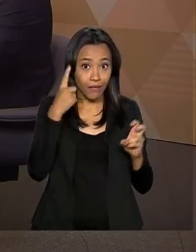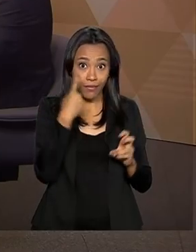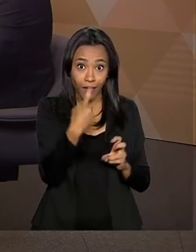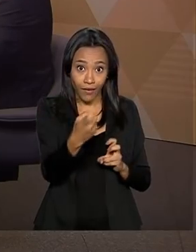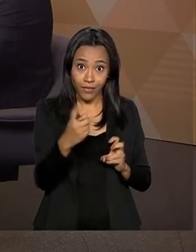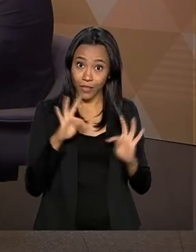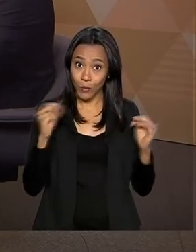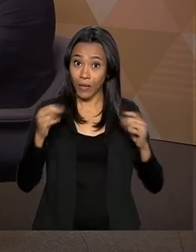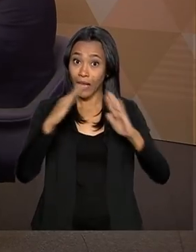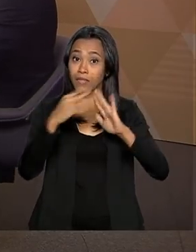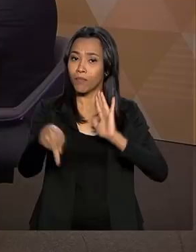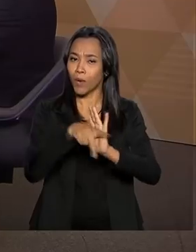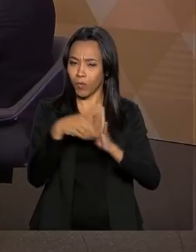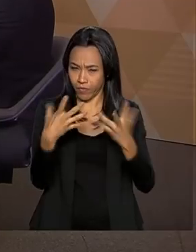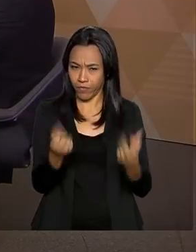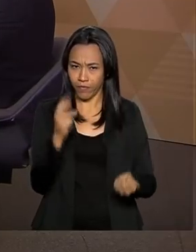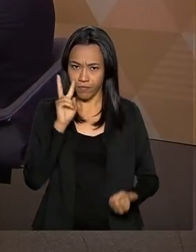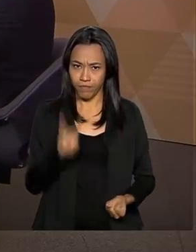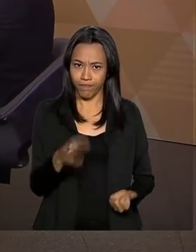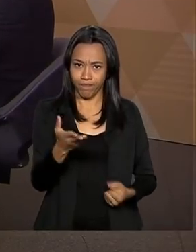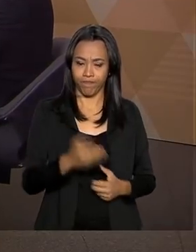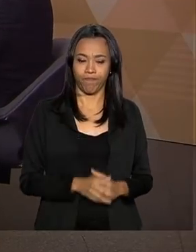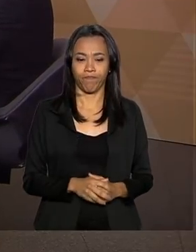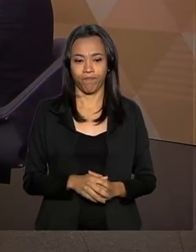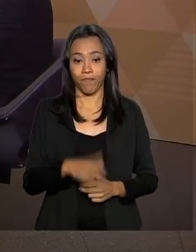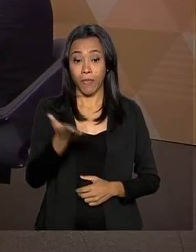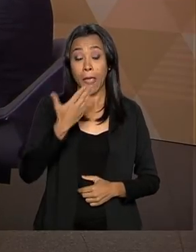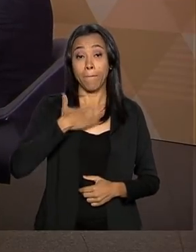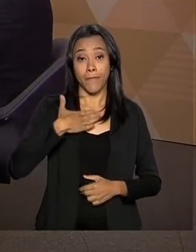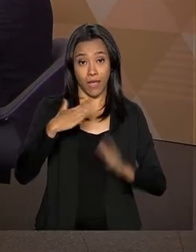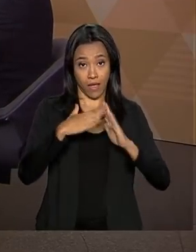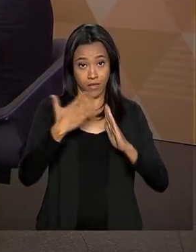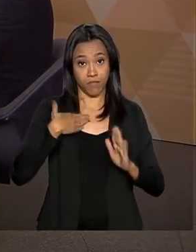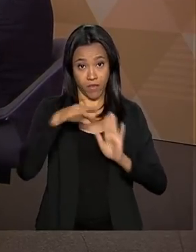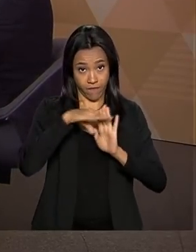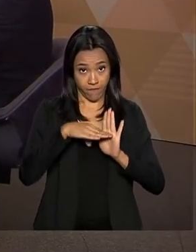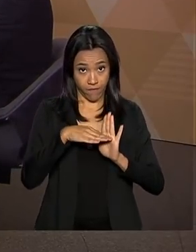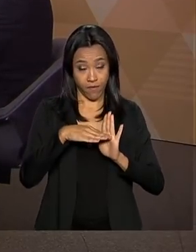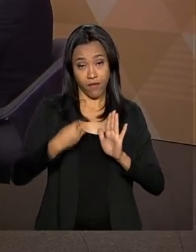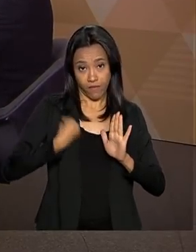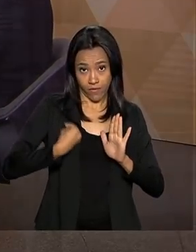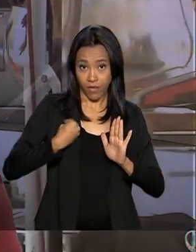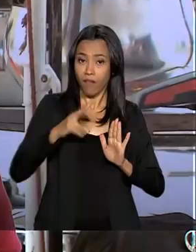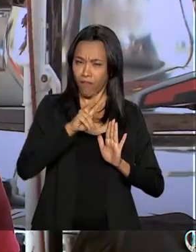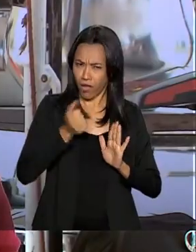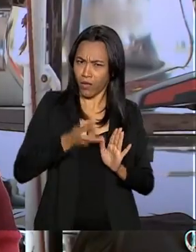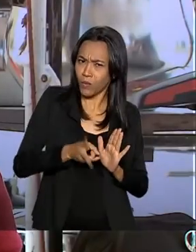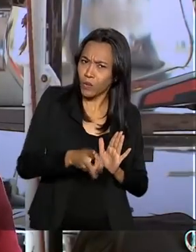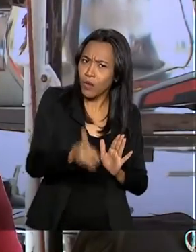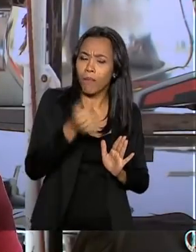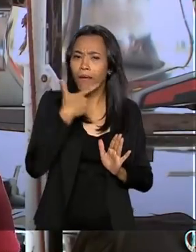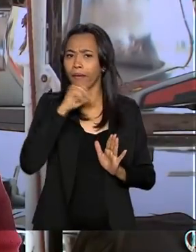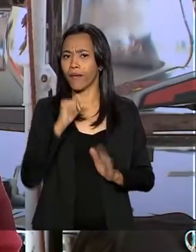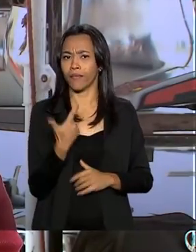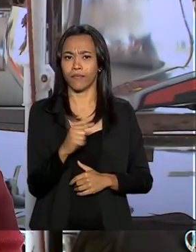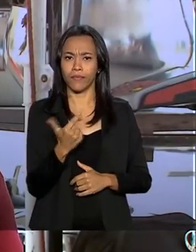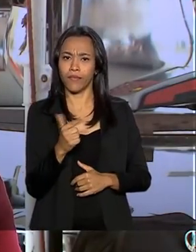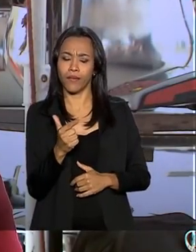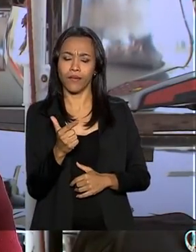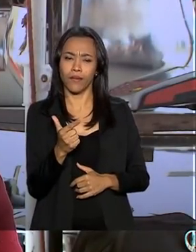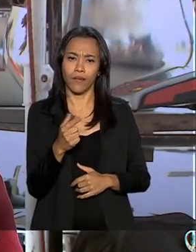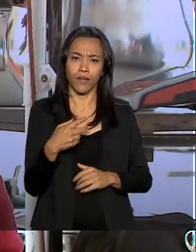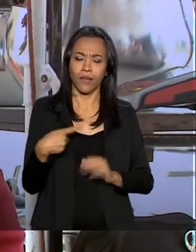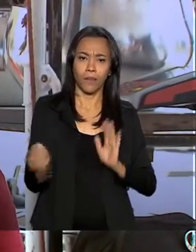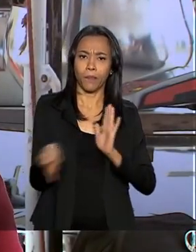casa própria. Vamos ouvi-la. Minha casa, minha vida vai continuar dando sequência para quem não tem oportunidade